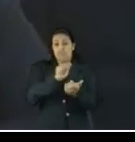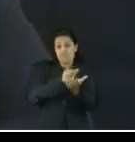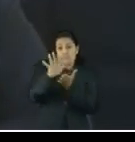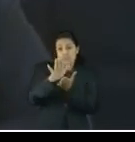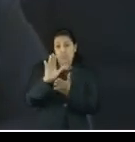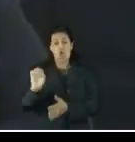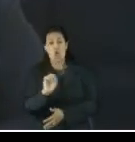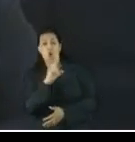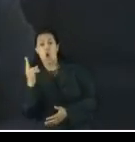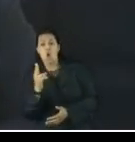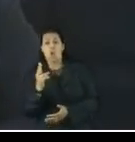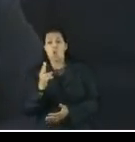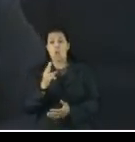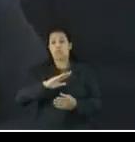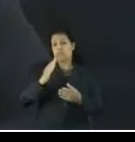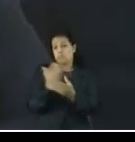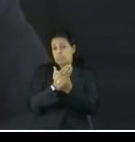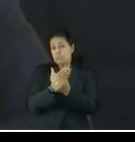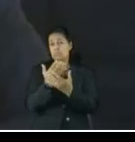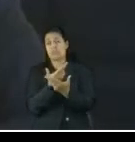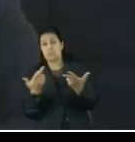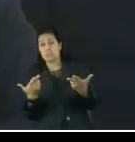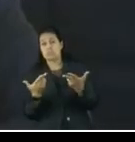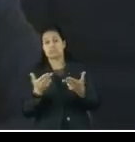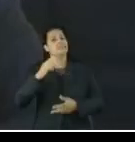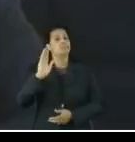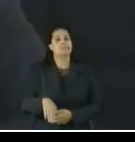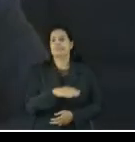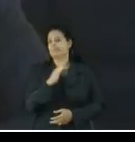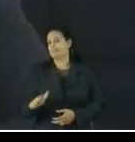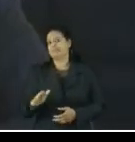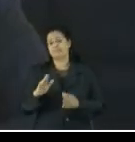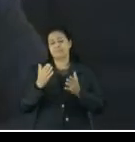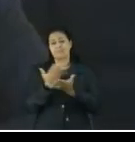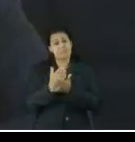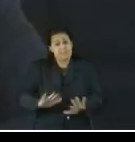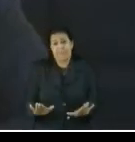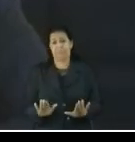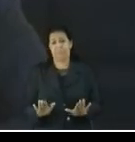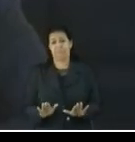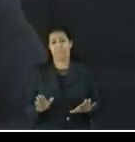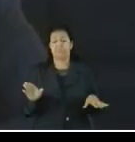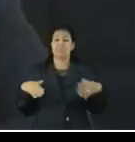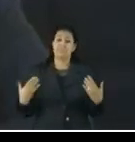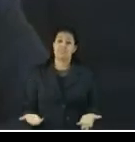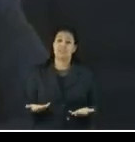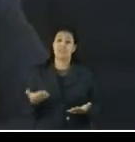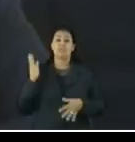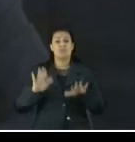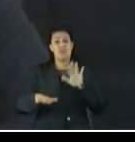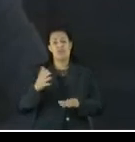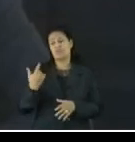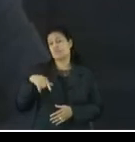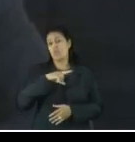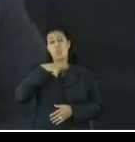suspensão, a advertência geralmente prescreve. Então, esses... E eu não sei se nós teríamos acesso a esses PADs.